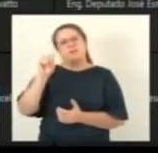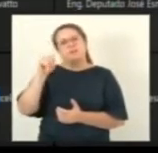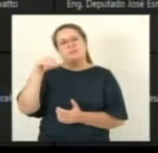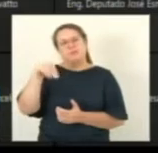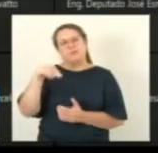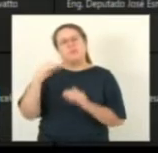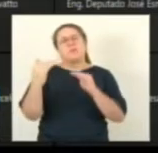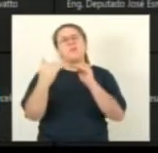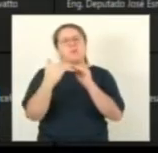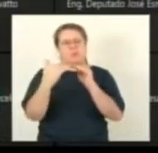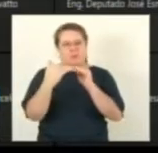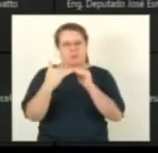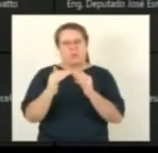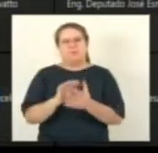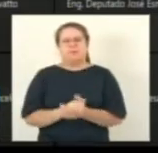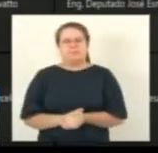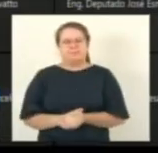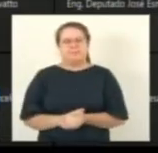acompanhe relator